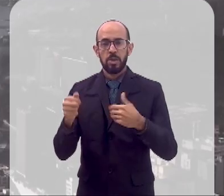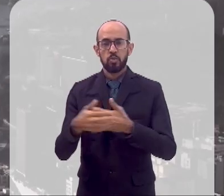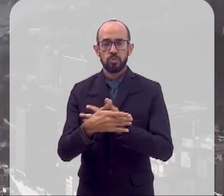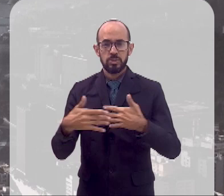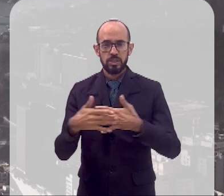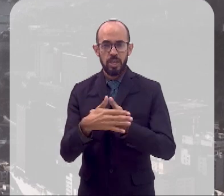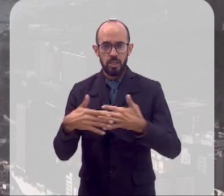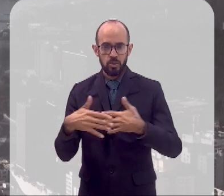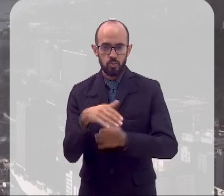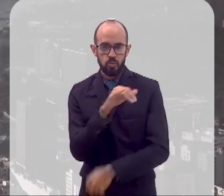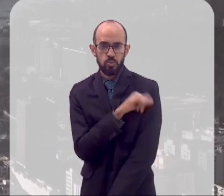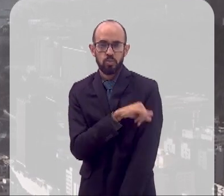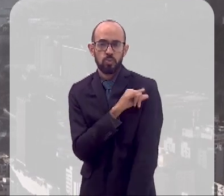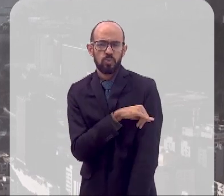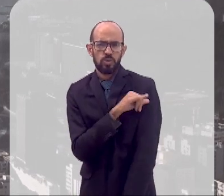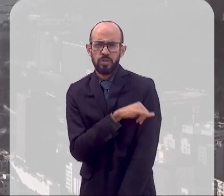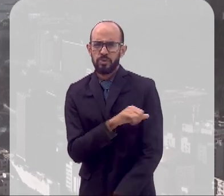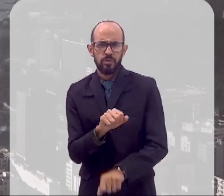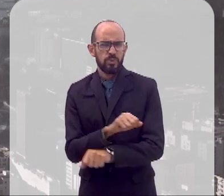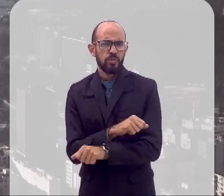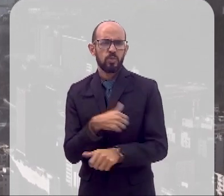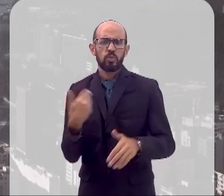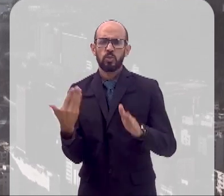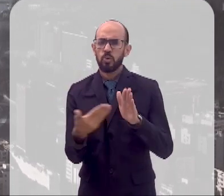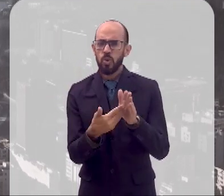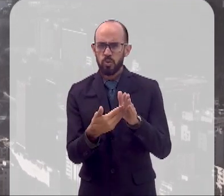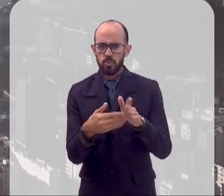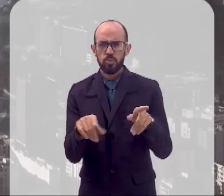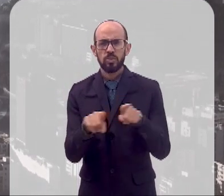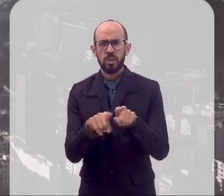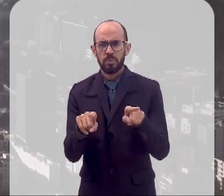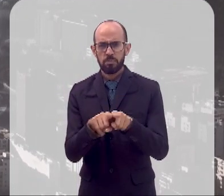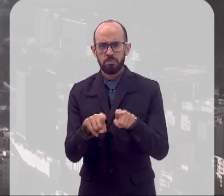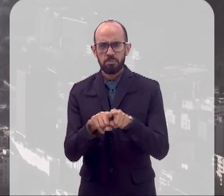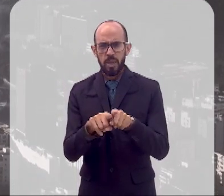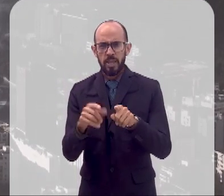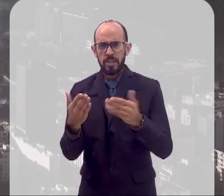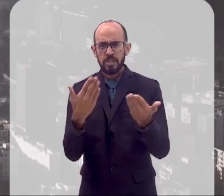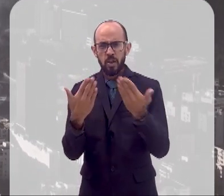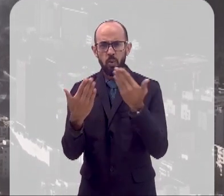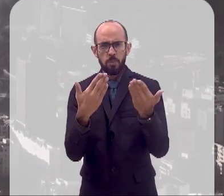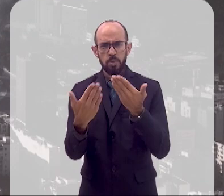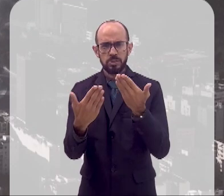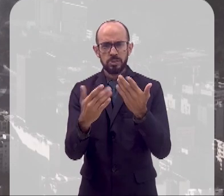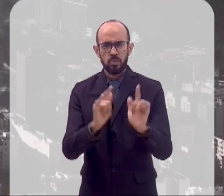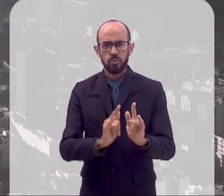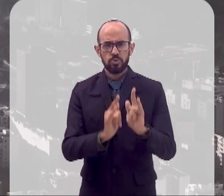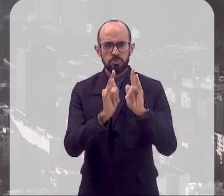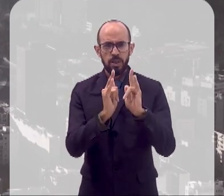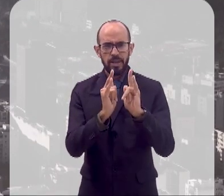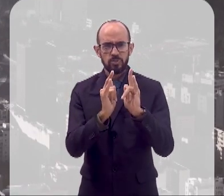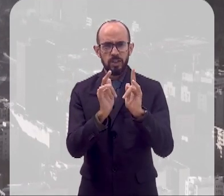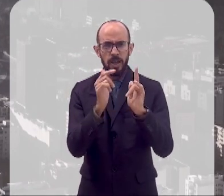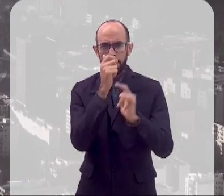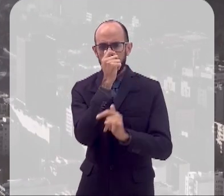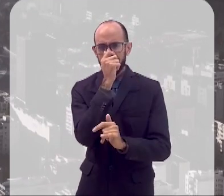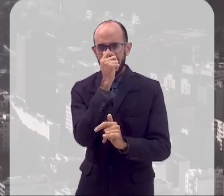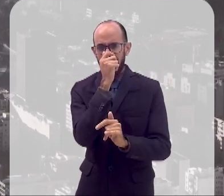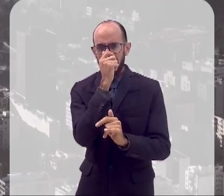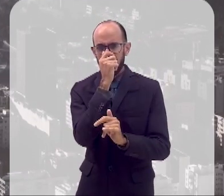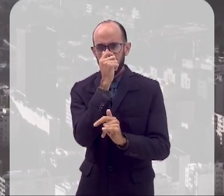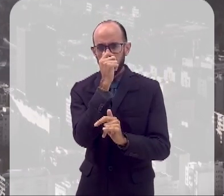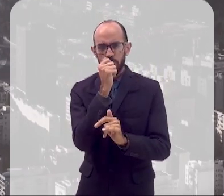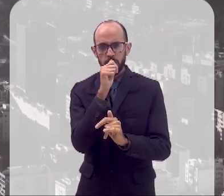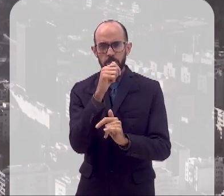centro da cidade plenamente e essa contraposição dos prédios meio que espremidos entre